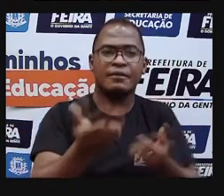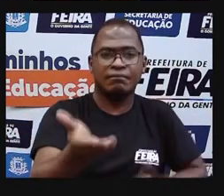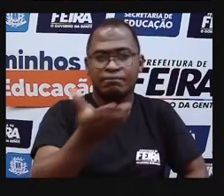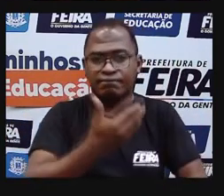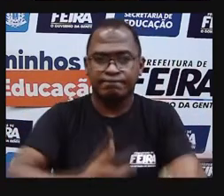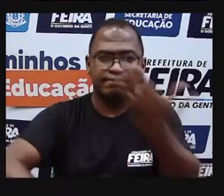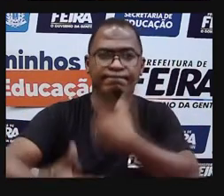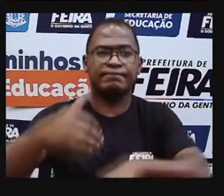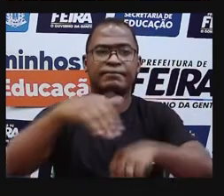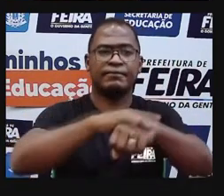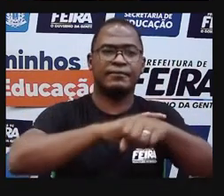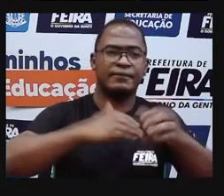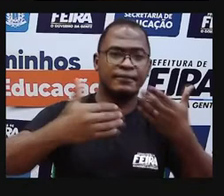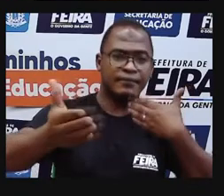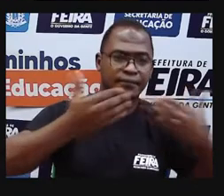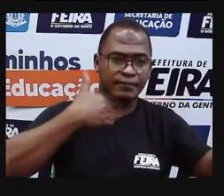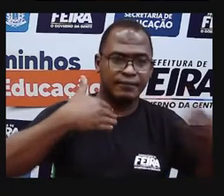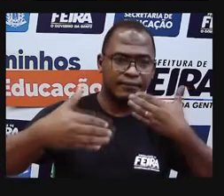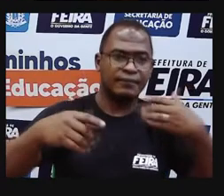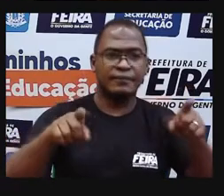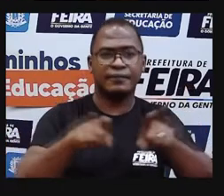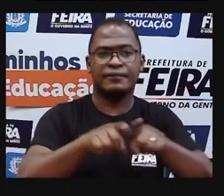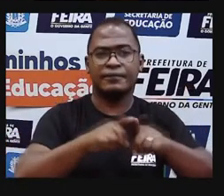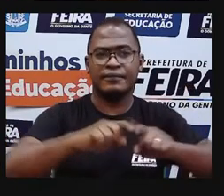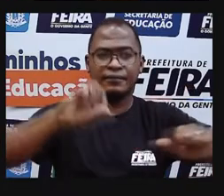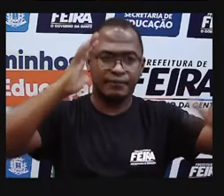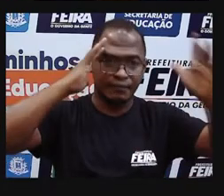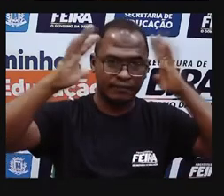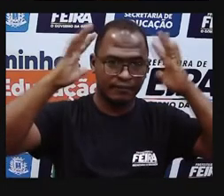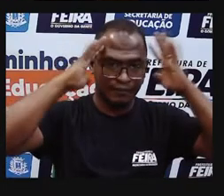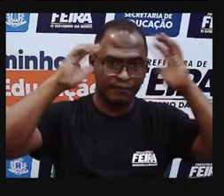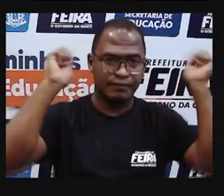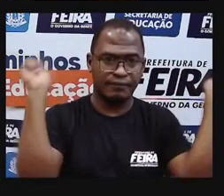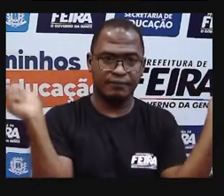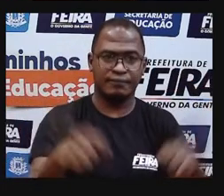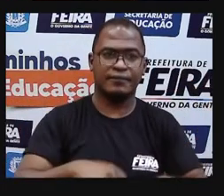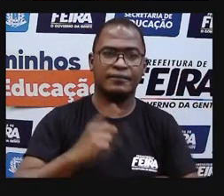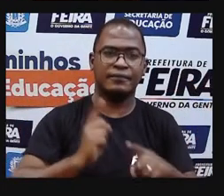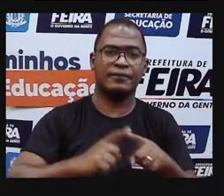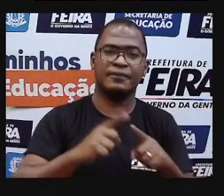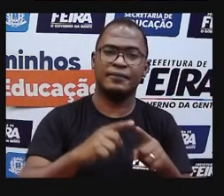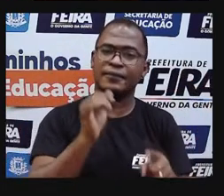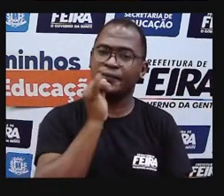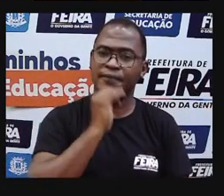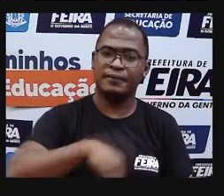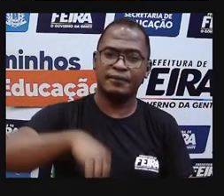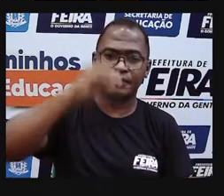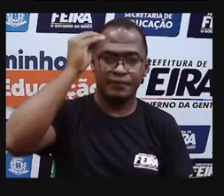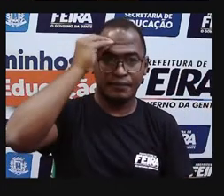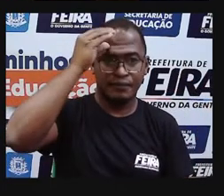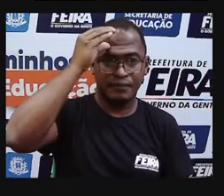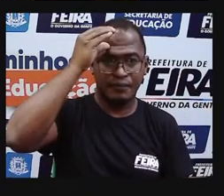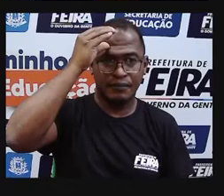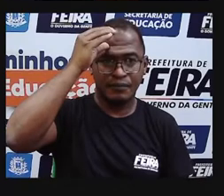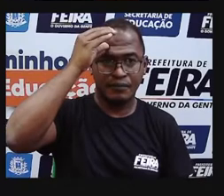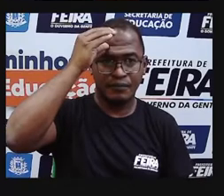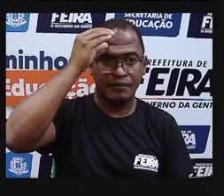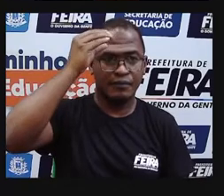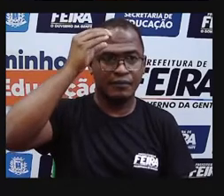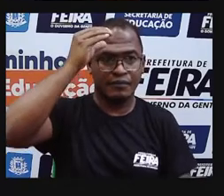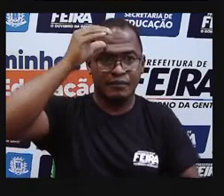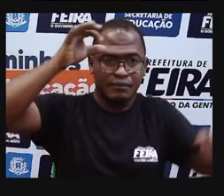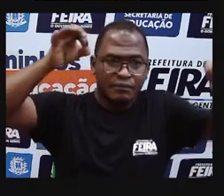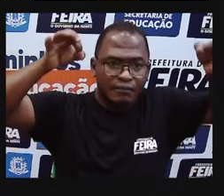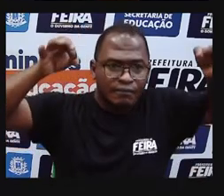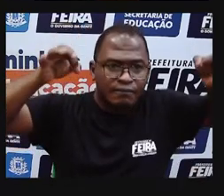conversar, de refletir, de repensar. O conhecimento que a gente tem hoje não é totalmente absoluto, não é certo em todos os